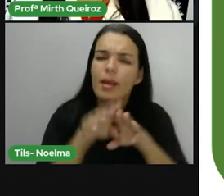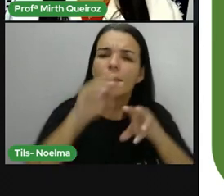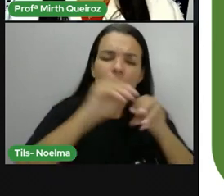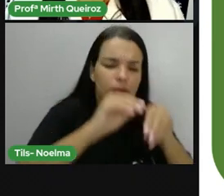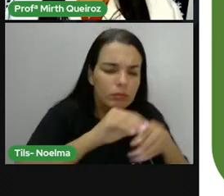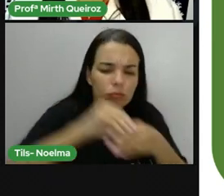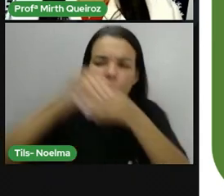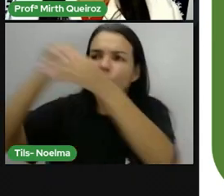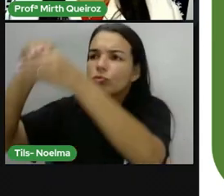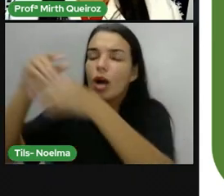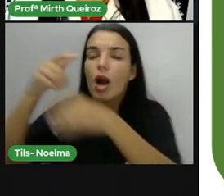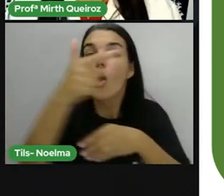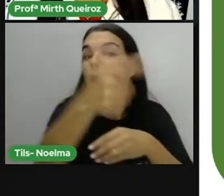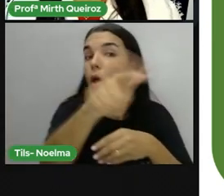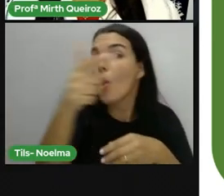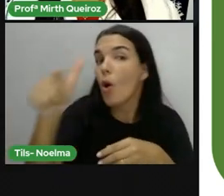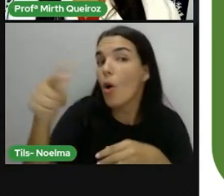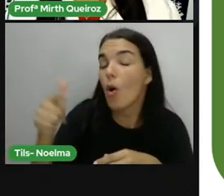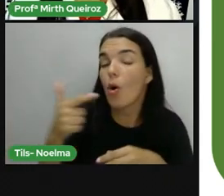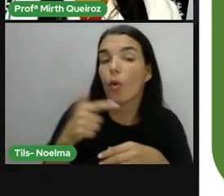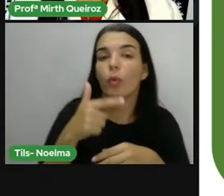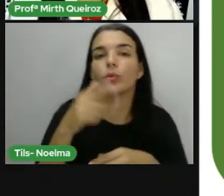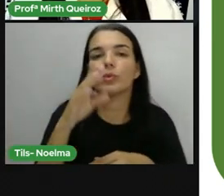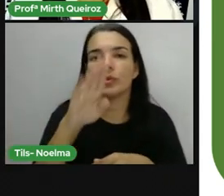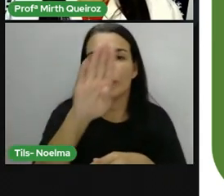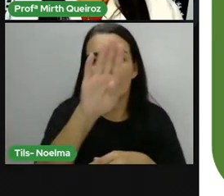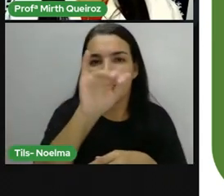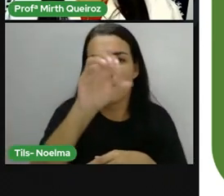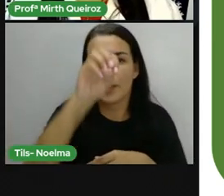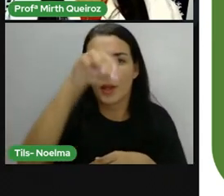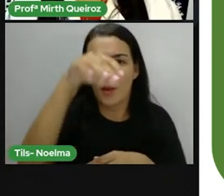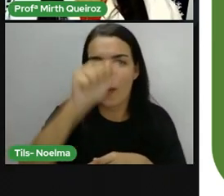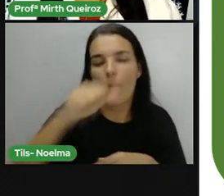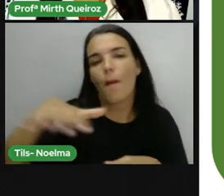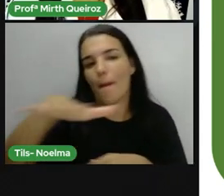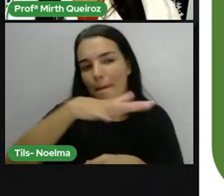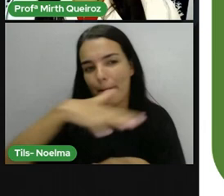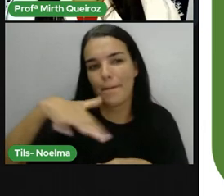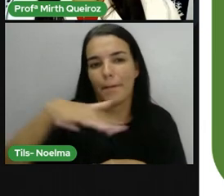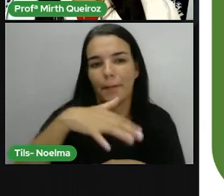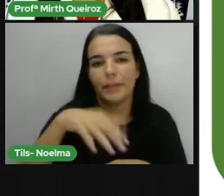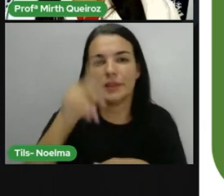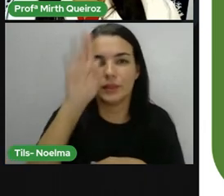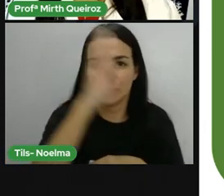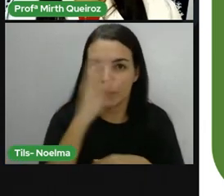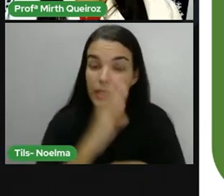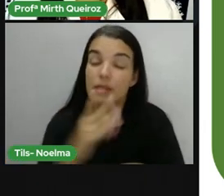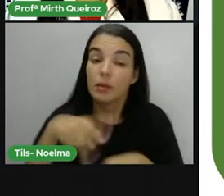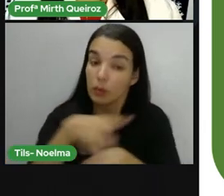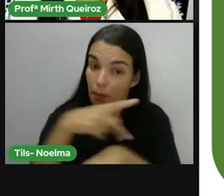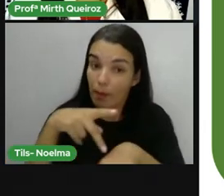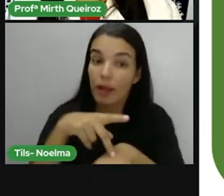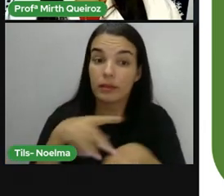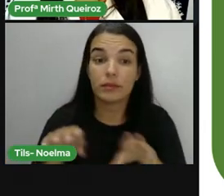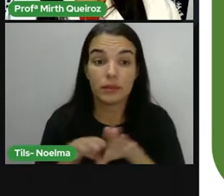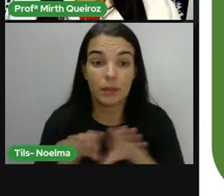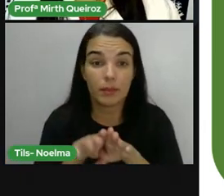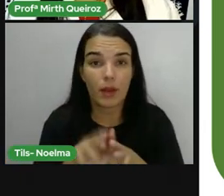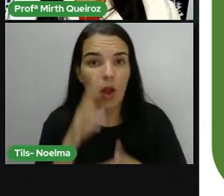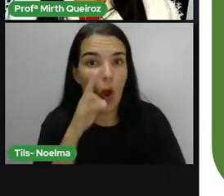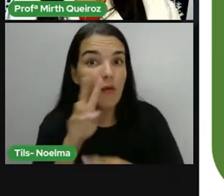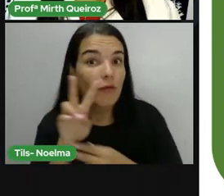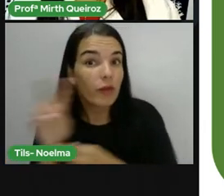caatinga é um bioma exclusivo do Brasil. Nesse trecho, a gente viu aí um pouquinho sobre o